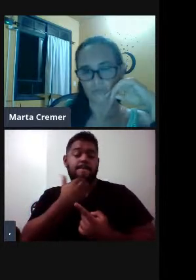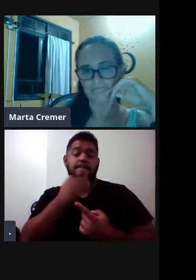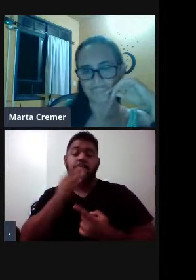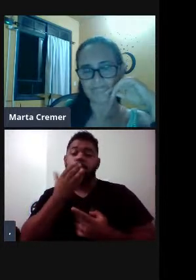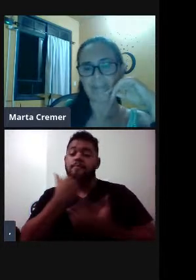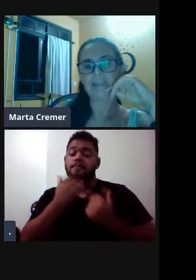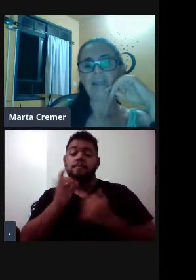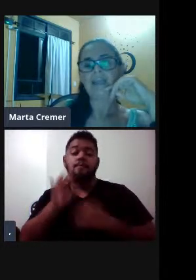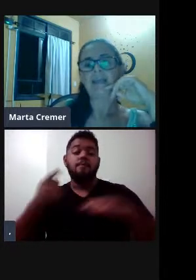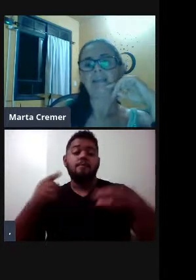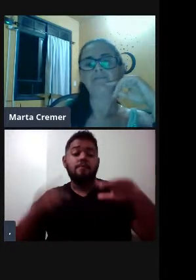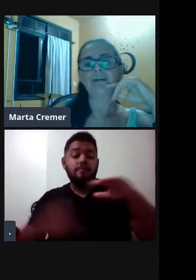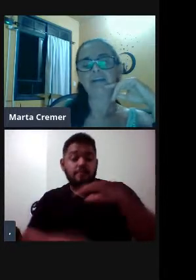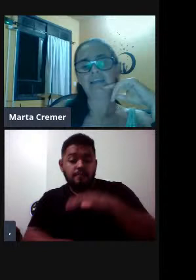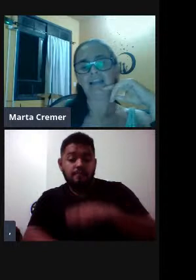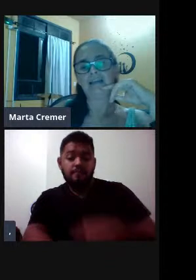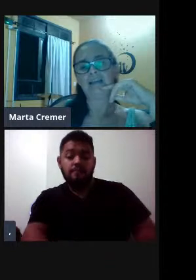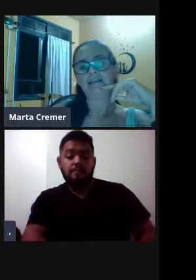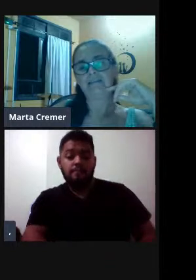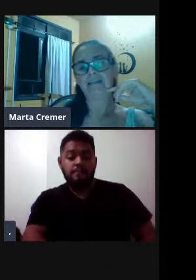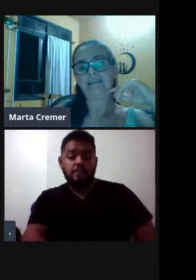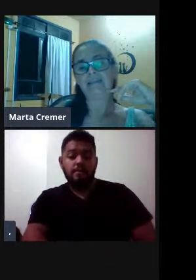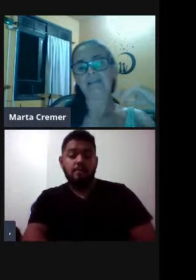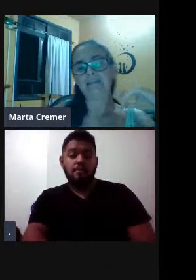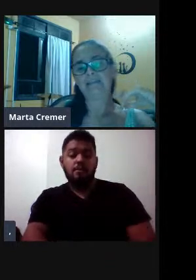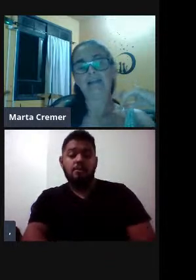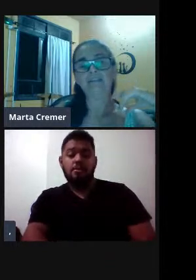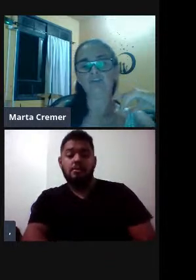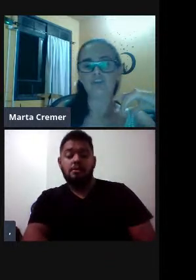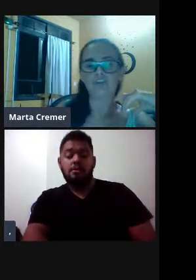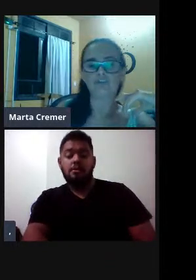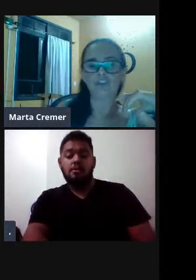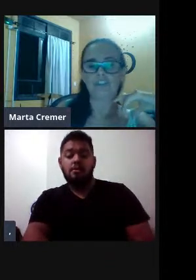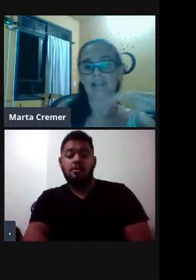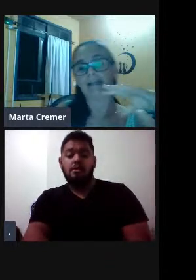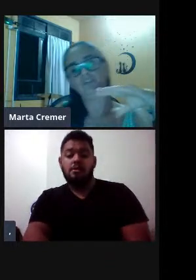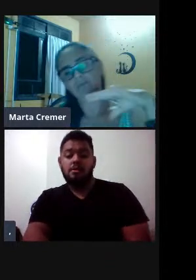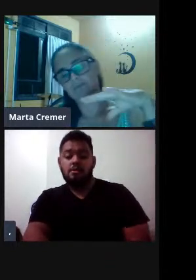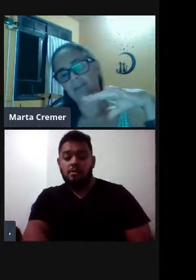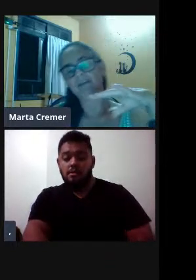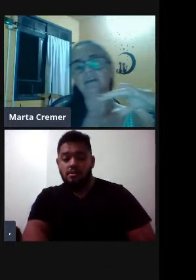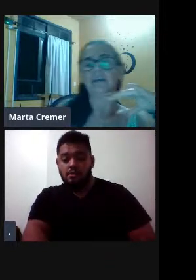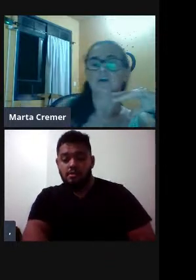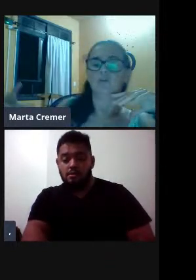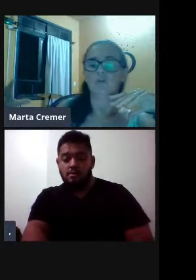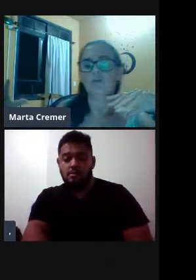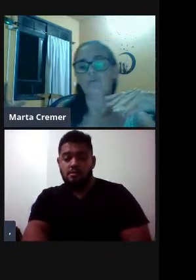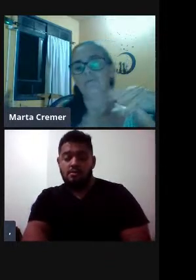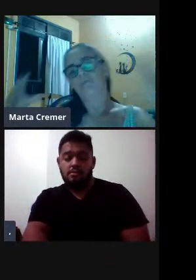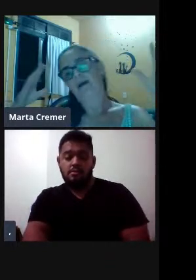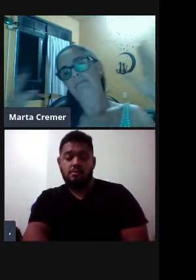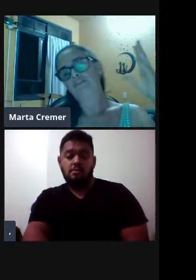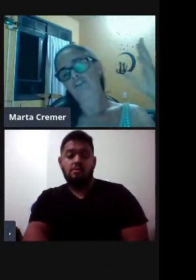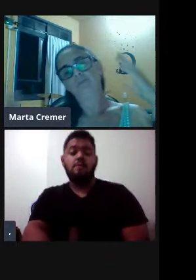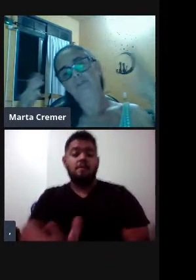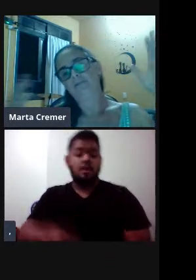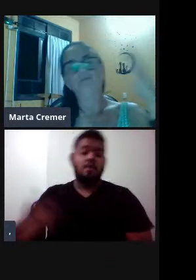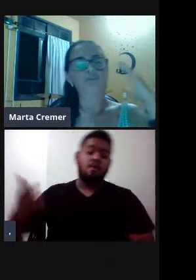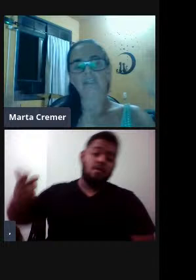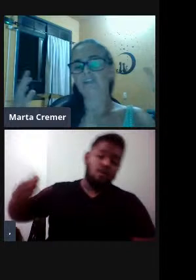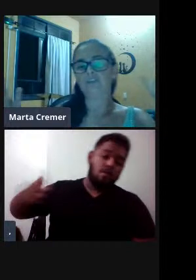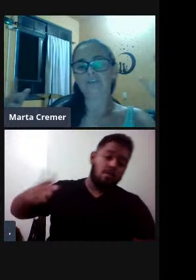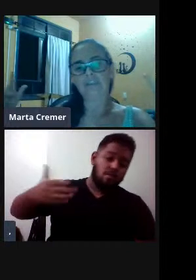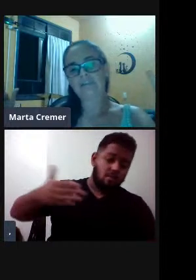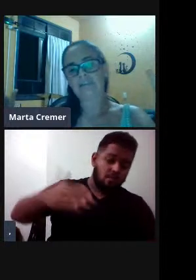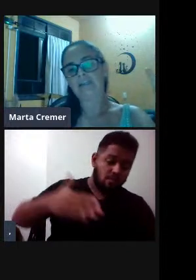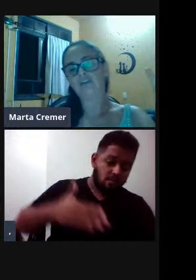no fundo, né, ela vai, nada de lado, né, com a mandíbula